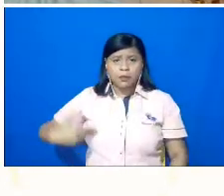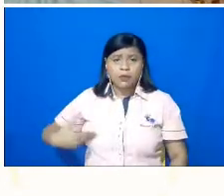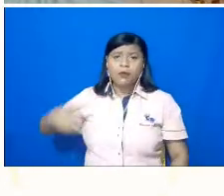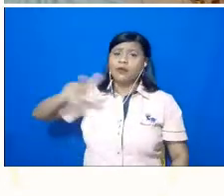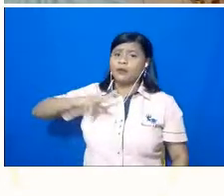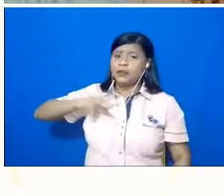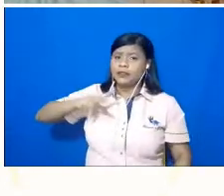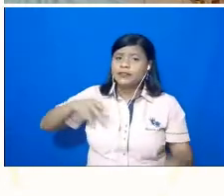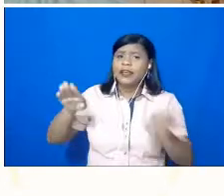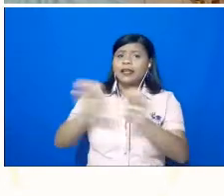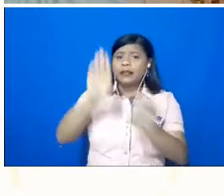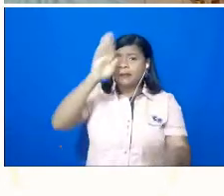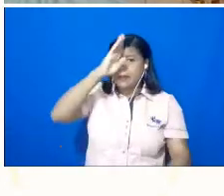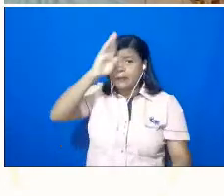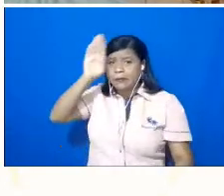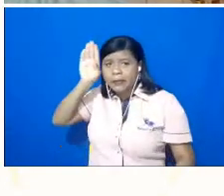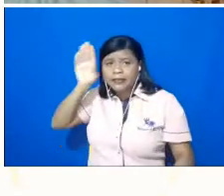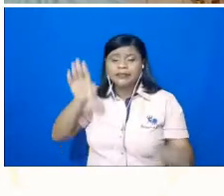quanto acadêmico,